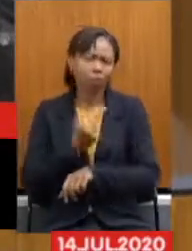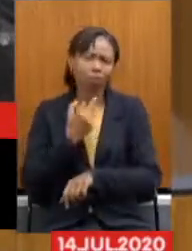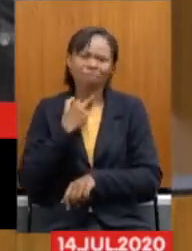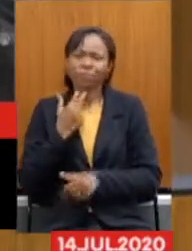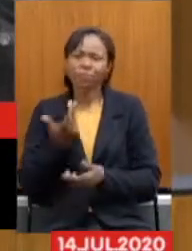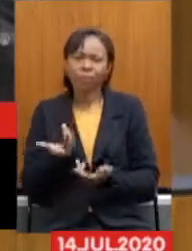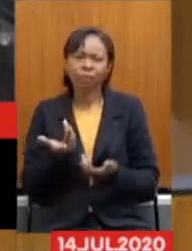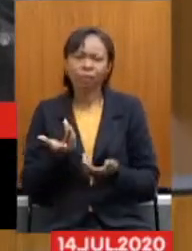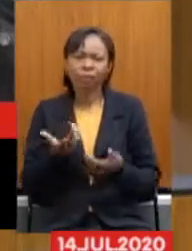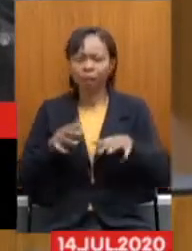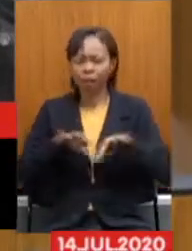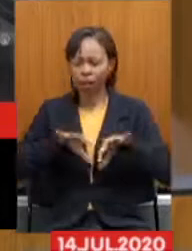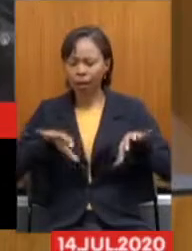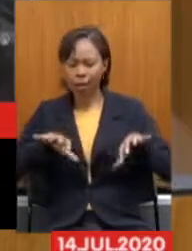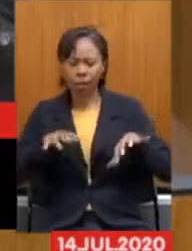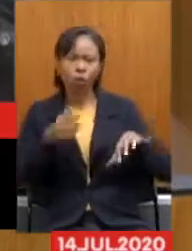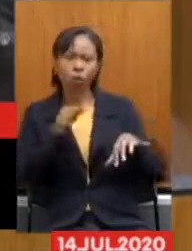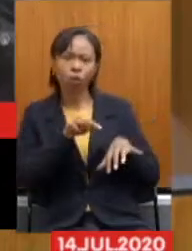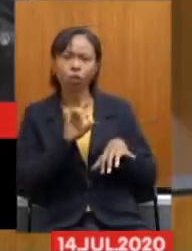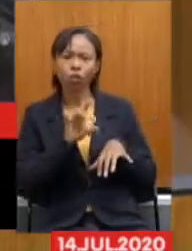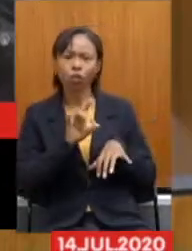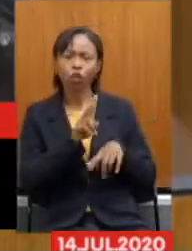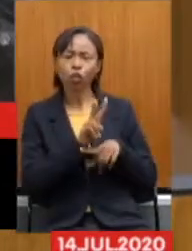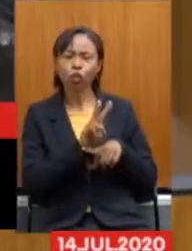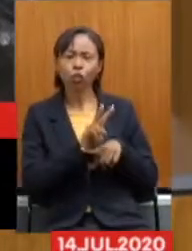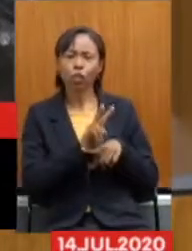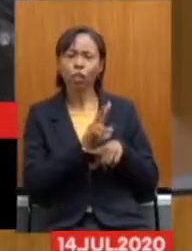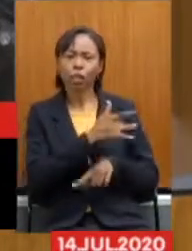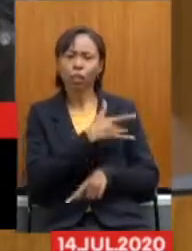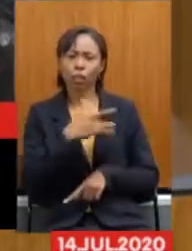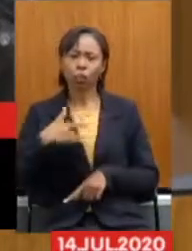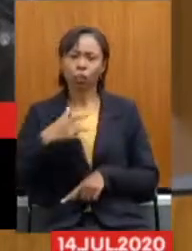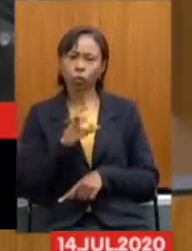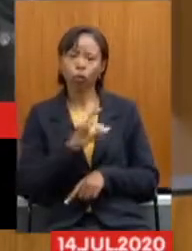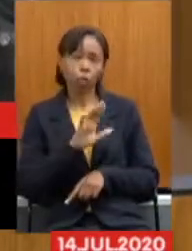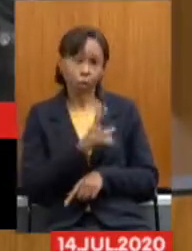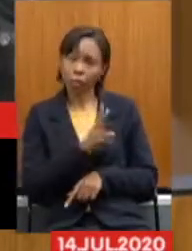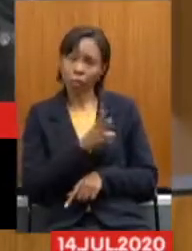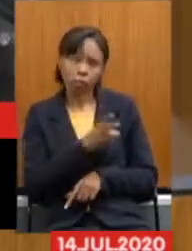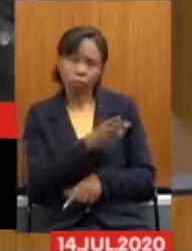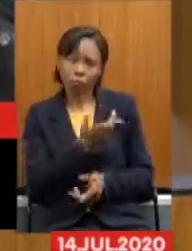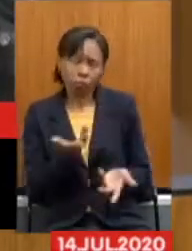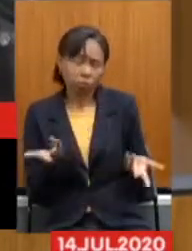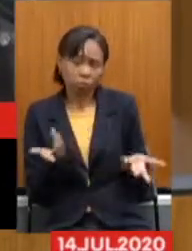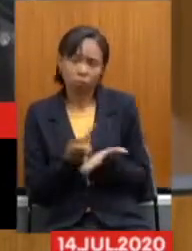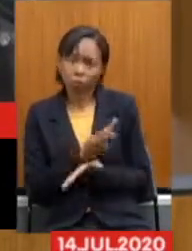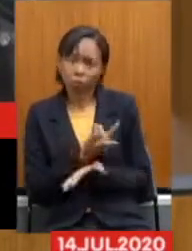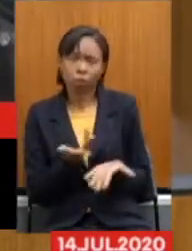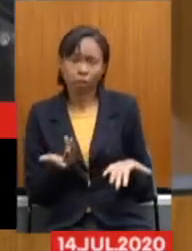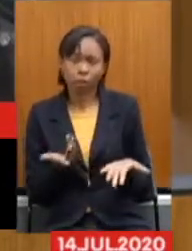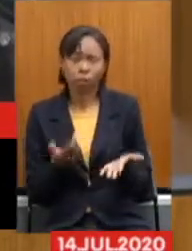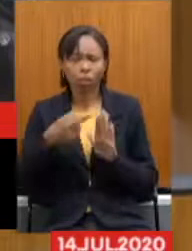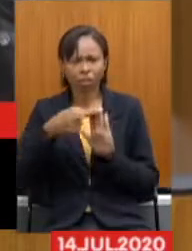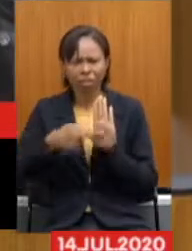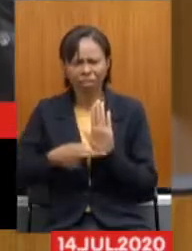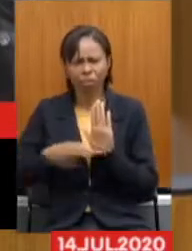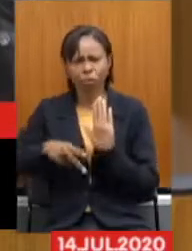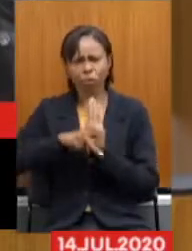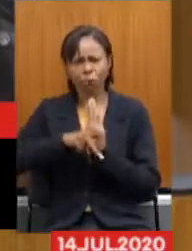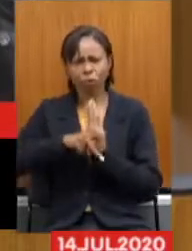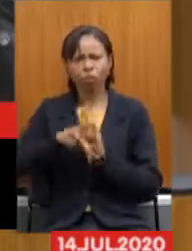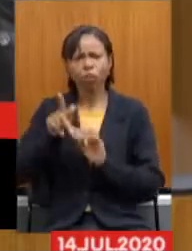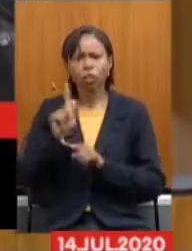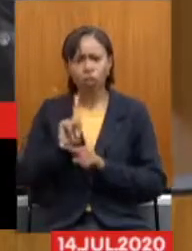cuidar Apenas da parte Da saúde Uma vez que isso Já acontece E conforme pode Oferir o próprio Relatório de gestão Do Ipseng